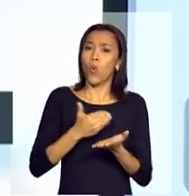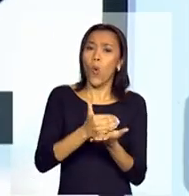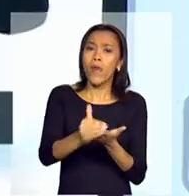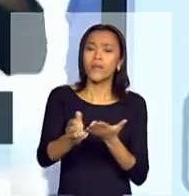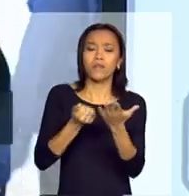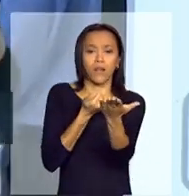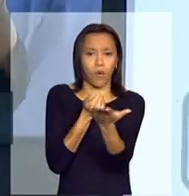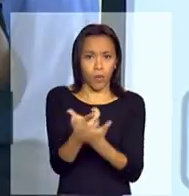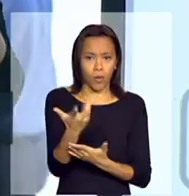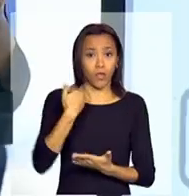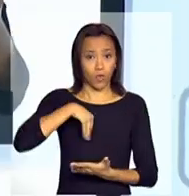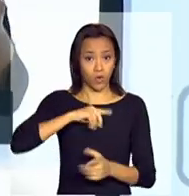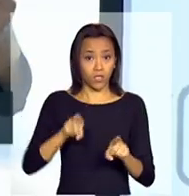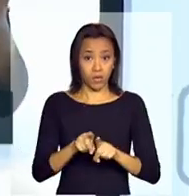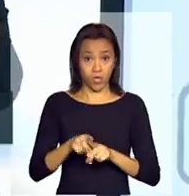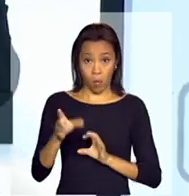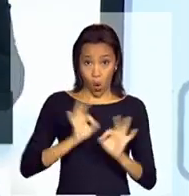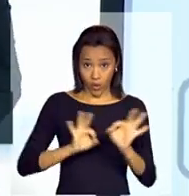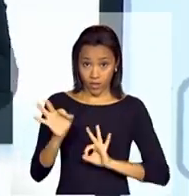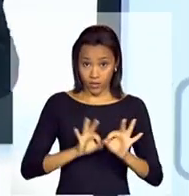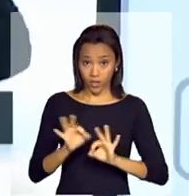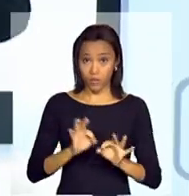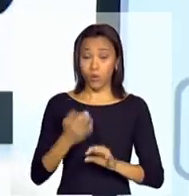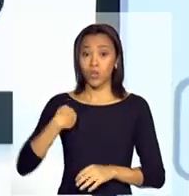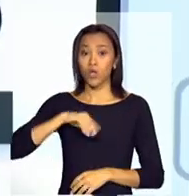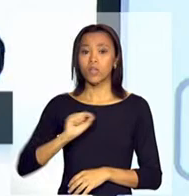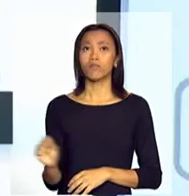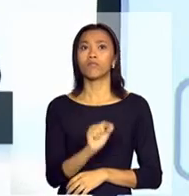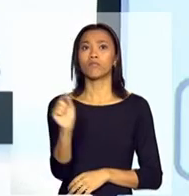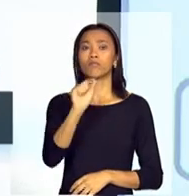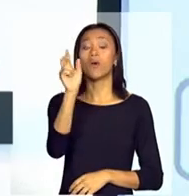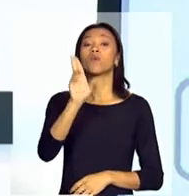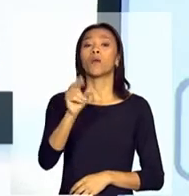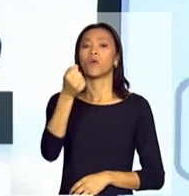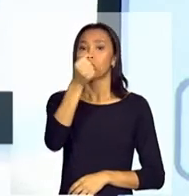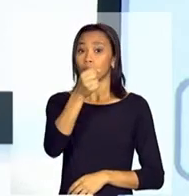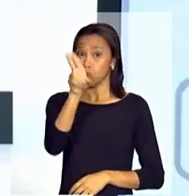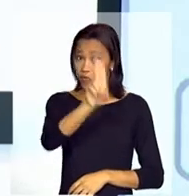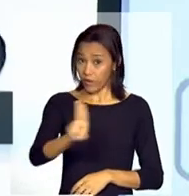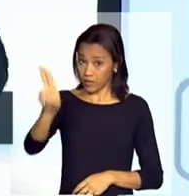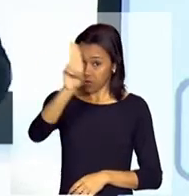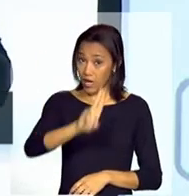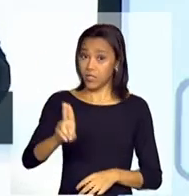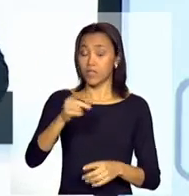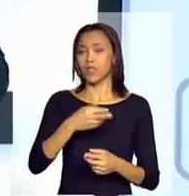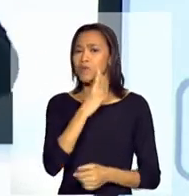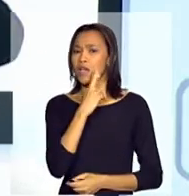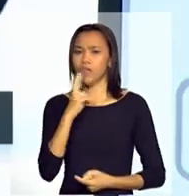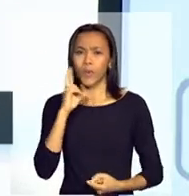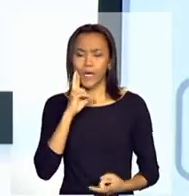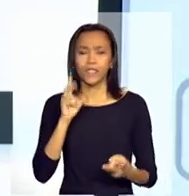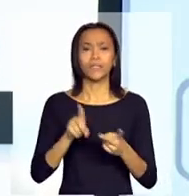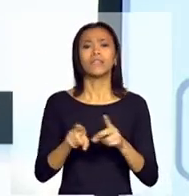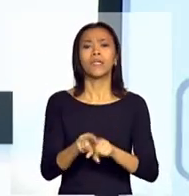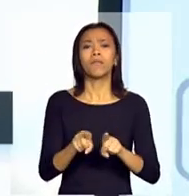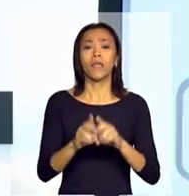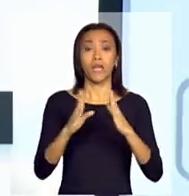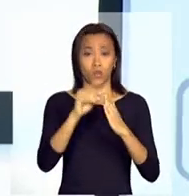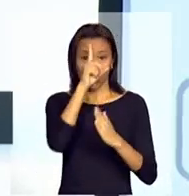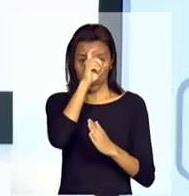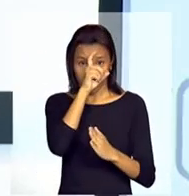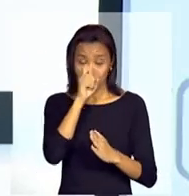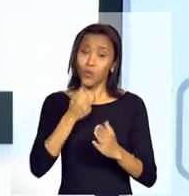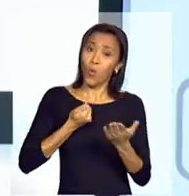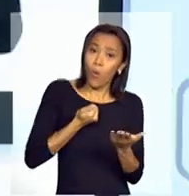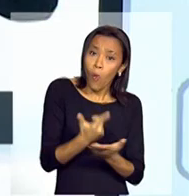estamos nos organizando com as nossas universidades, para que os restaurantes universitários, os hospitais universitários também comprem da